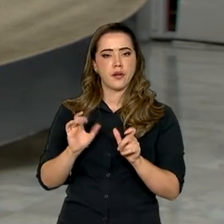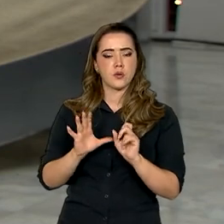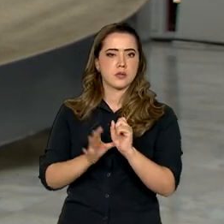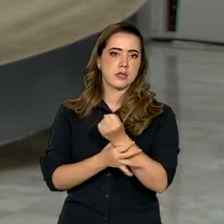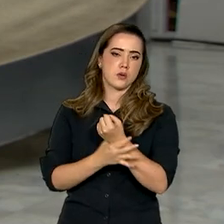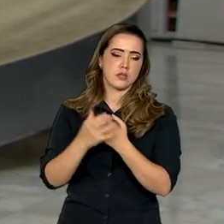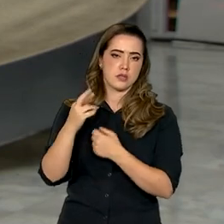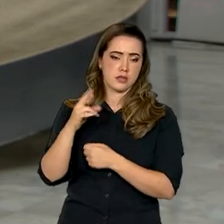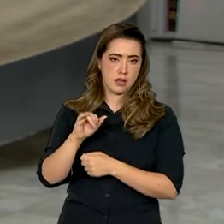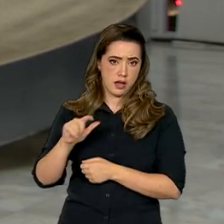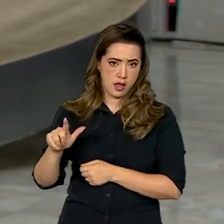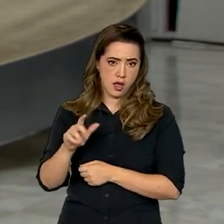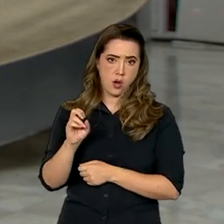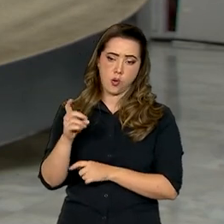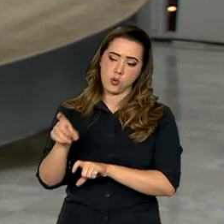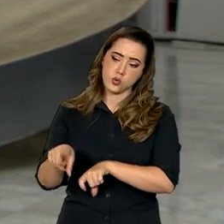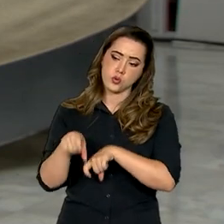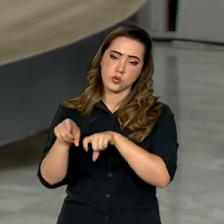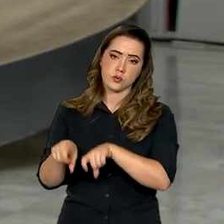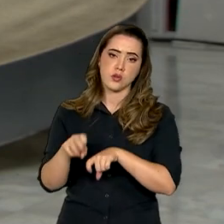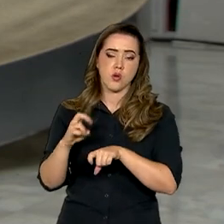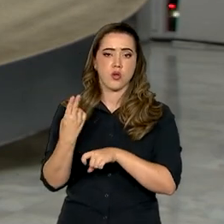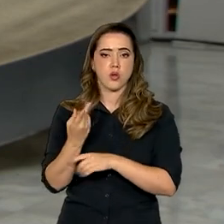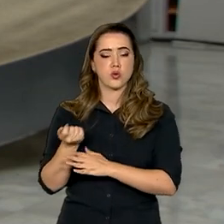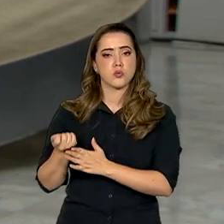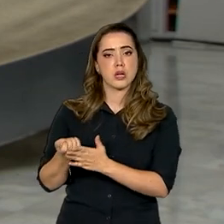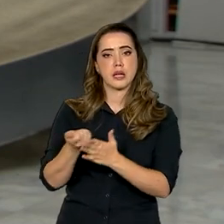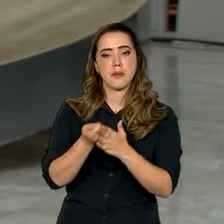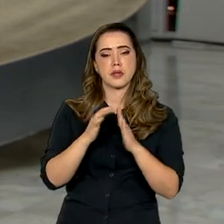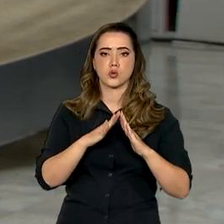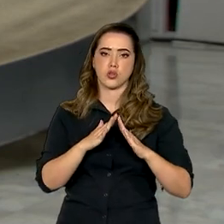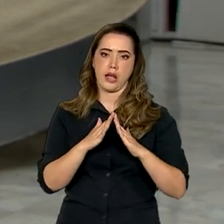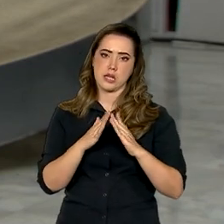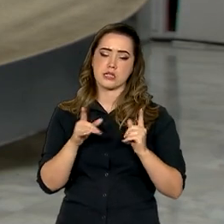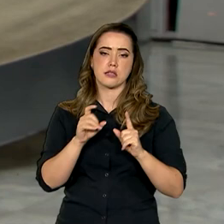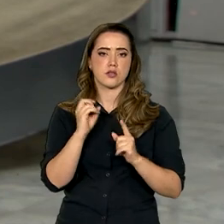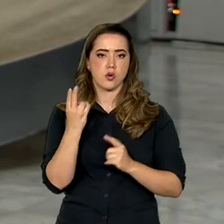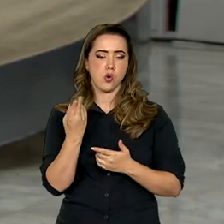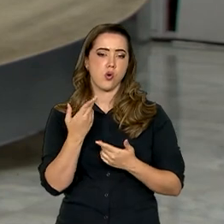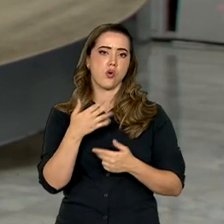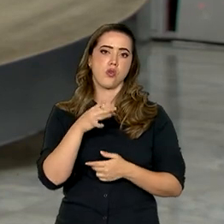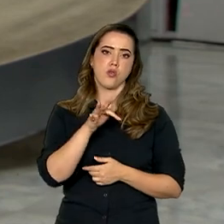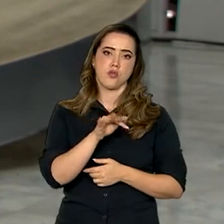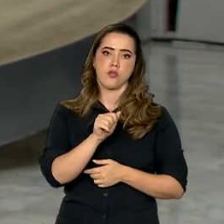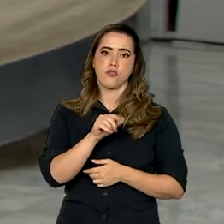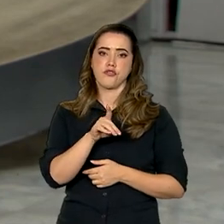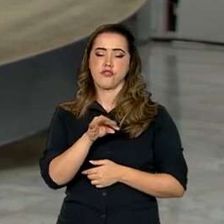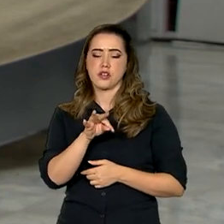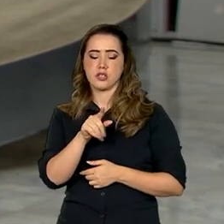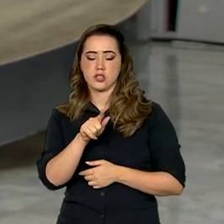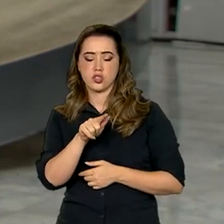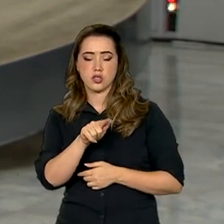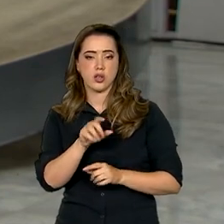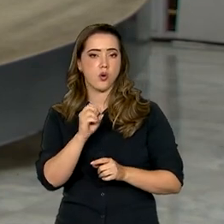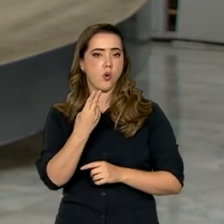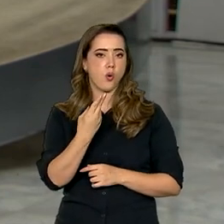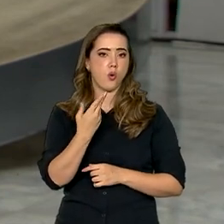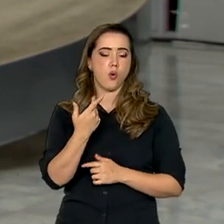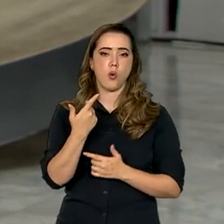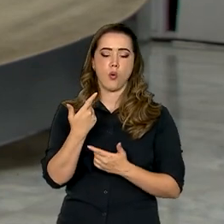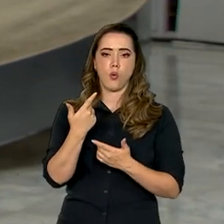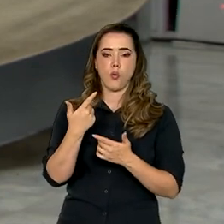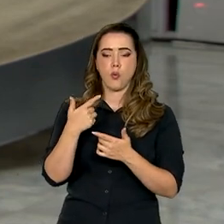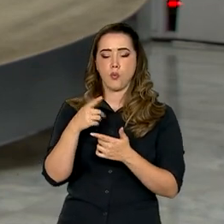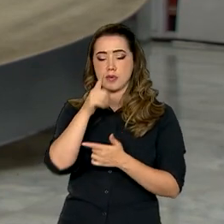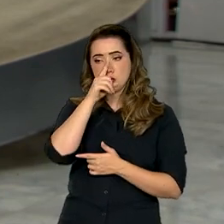real, de crédito rural, de financiamento imobiliário e operações como o funding, os riscos de terceiros. Em